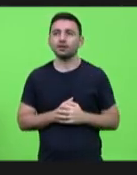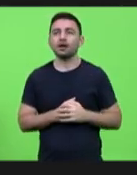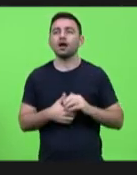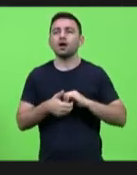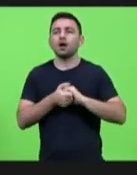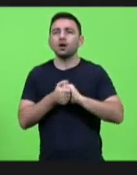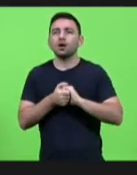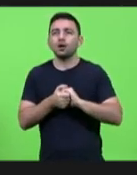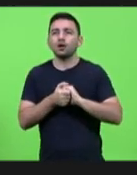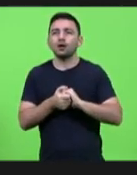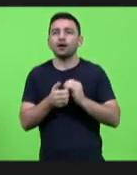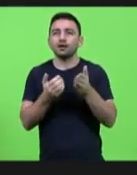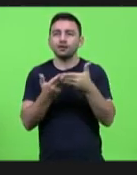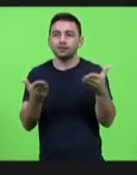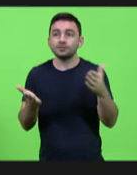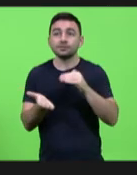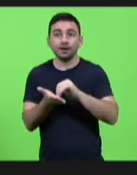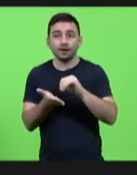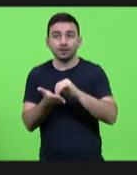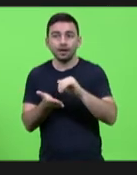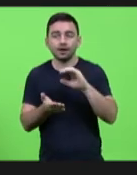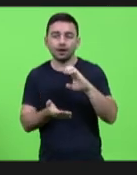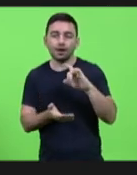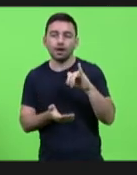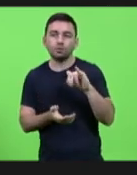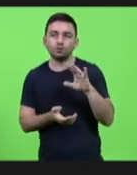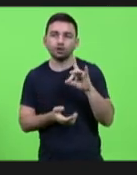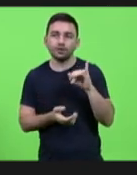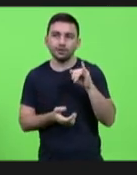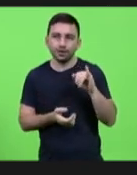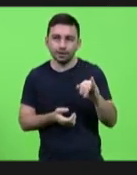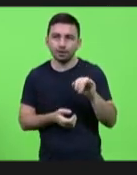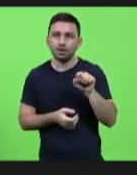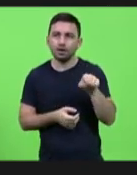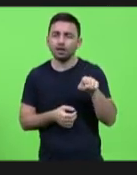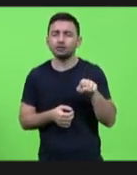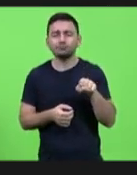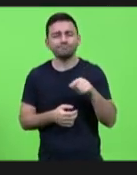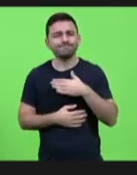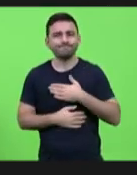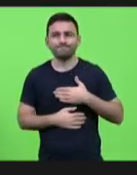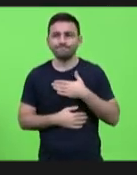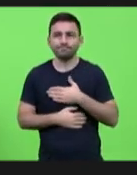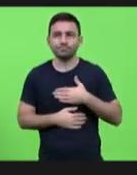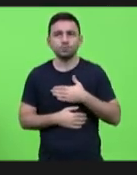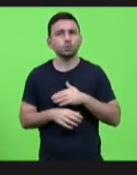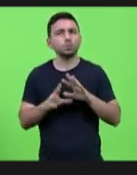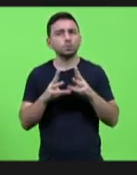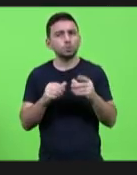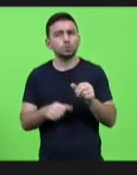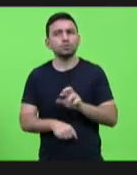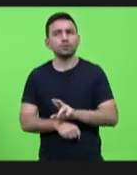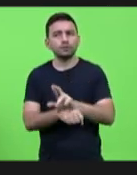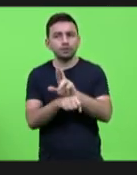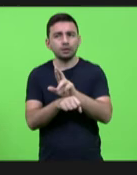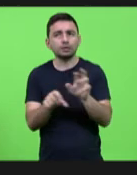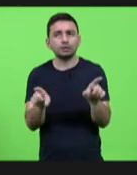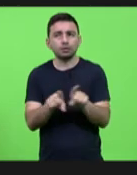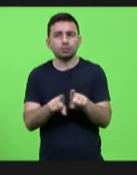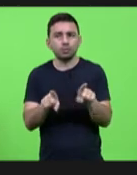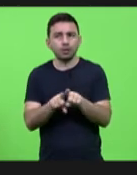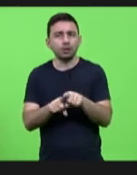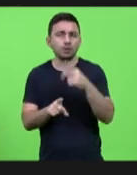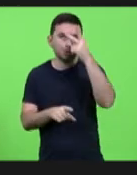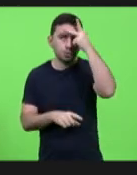Cumprimentar o secretário, o Claudinei, é um prazer tê-lo aqui com a gente e os demais representantes aí, também todas as